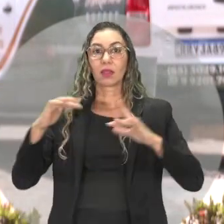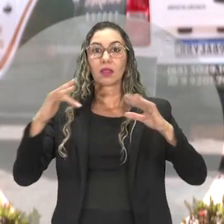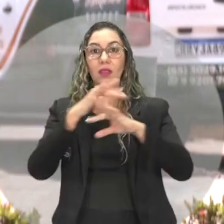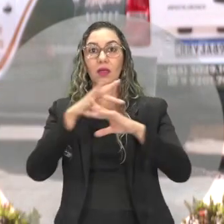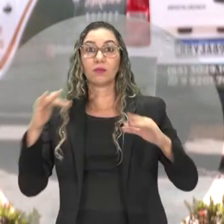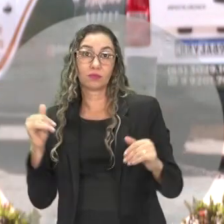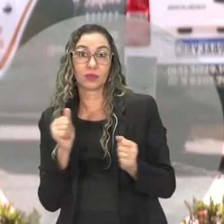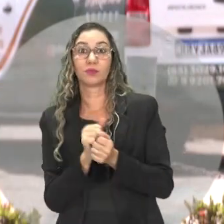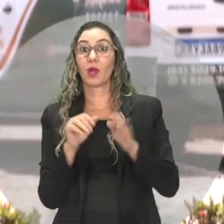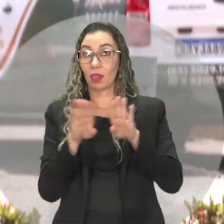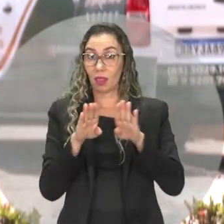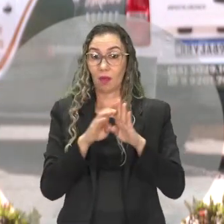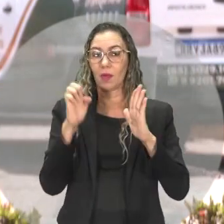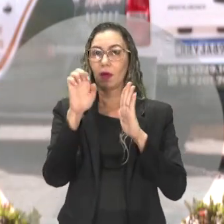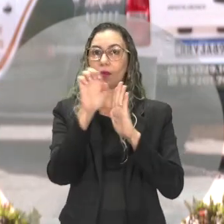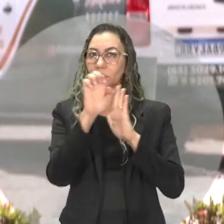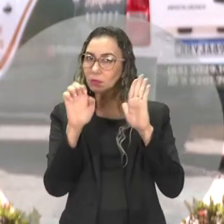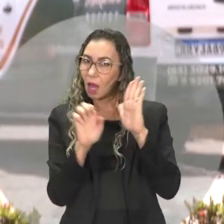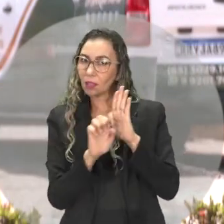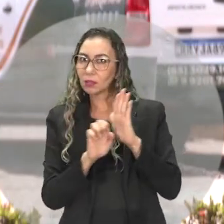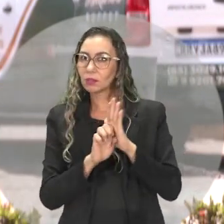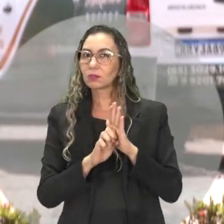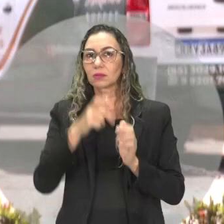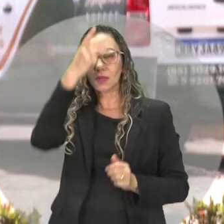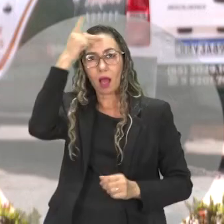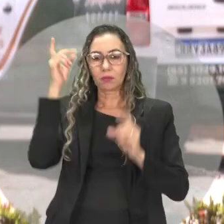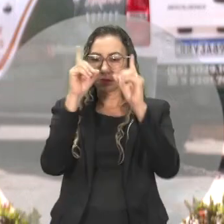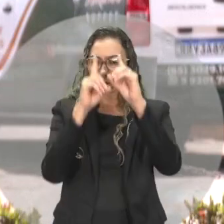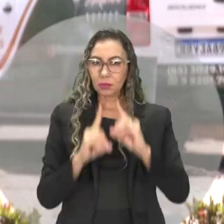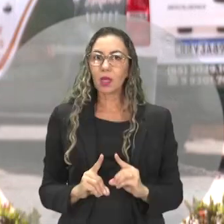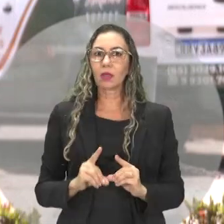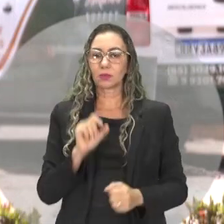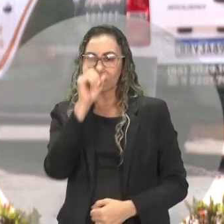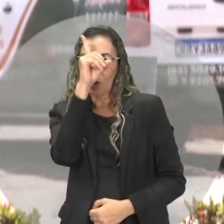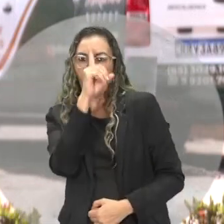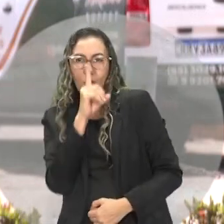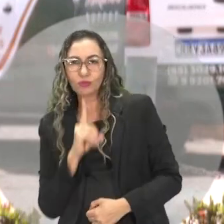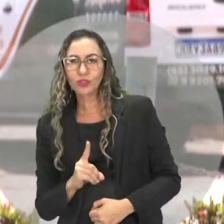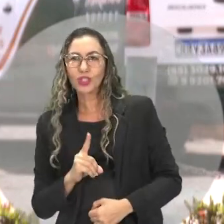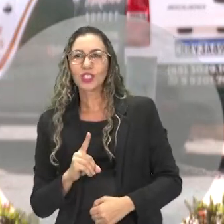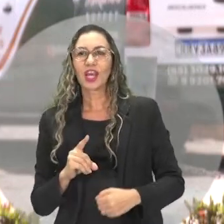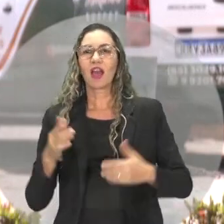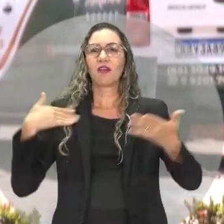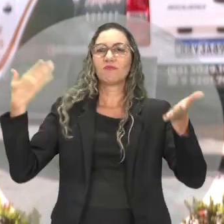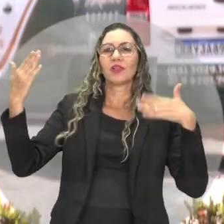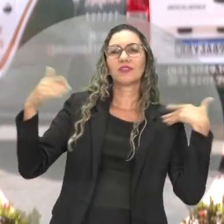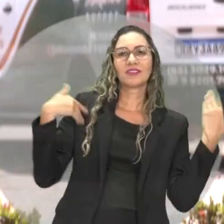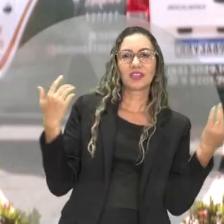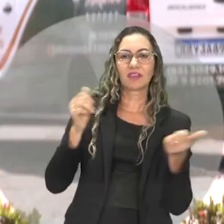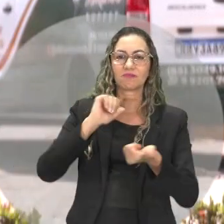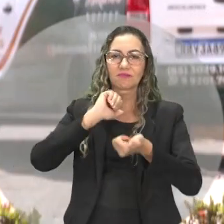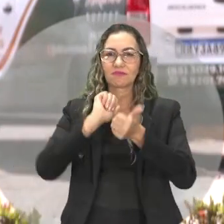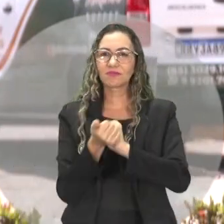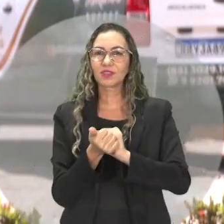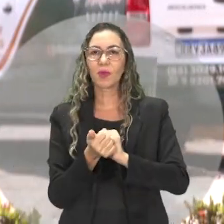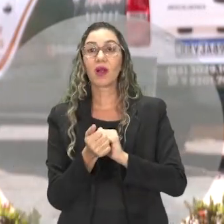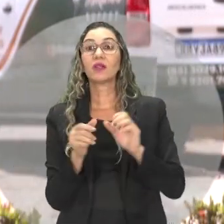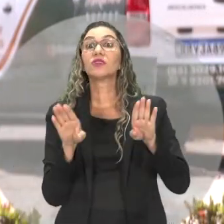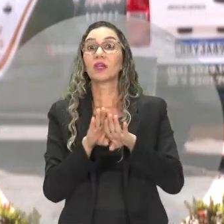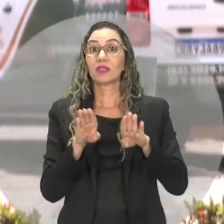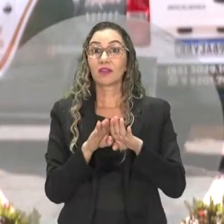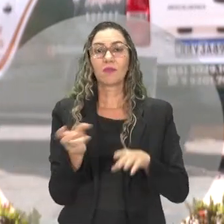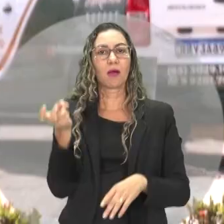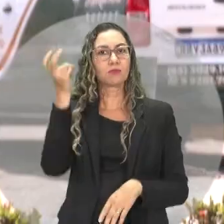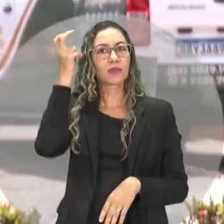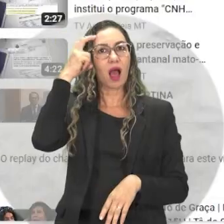Pessoa com Deficiência também prevê o direito ao turismo, ao esporte, ao lazer e à cultura em